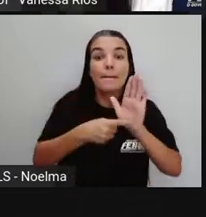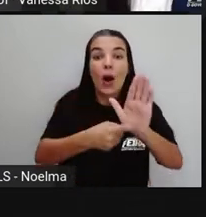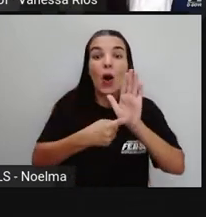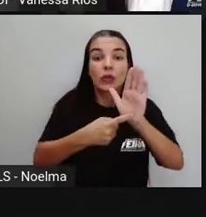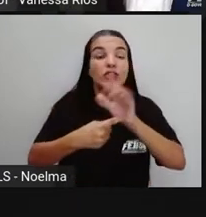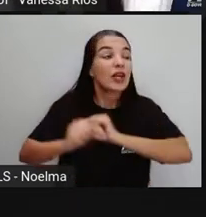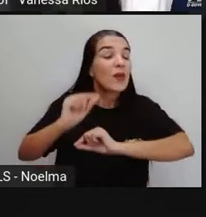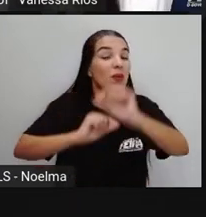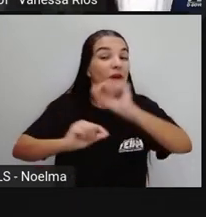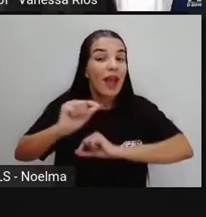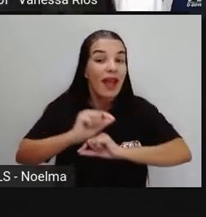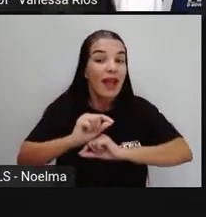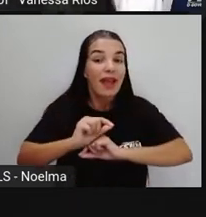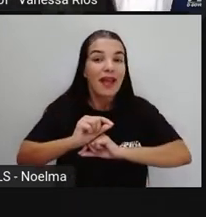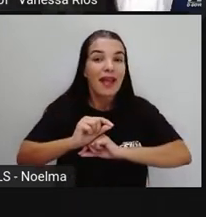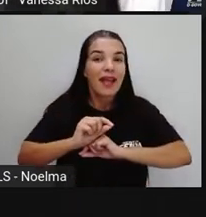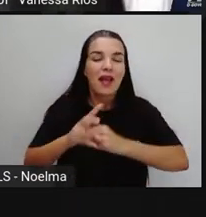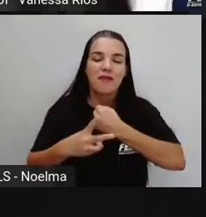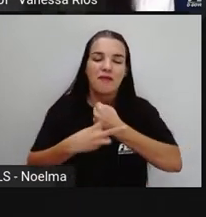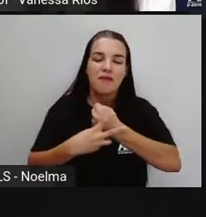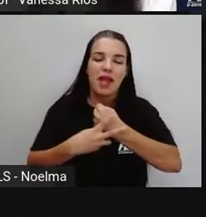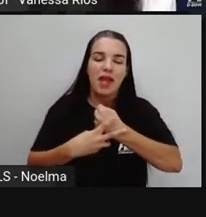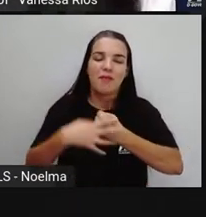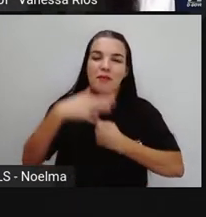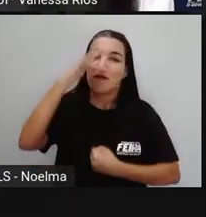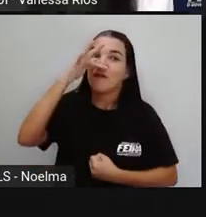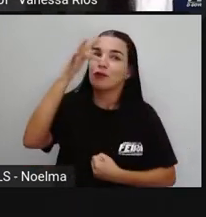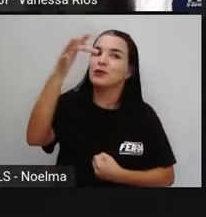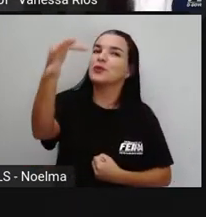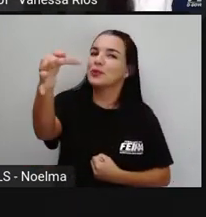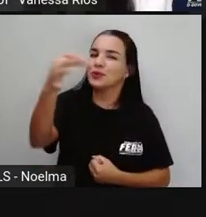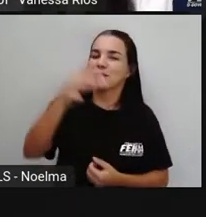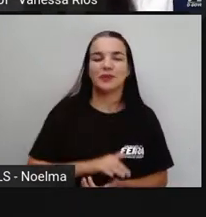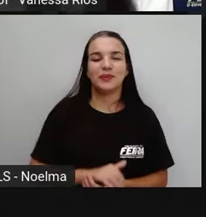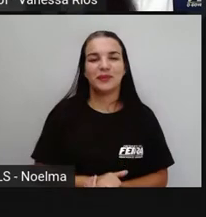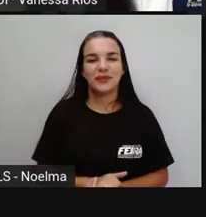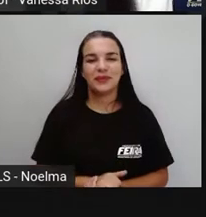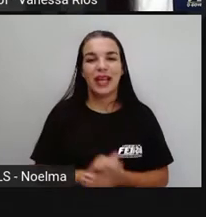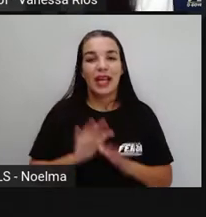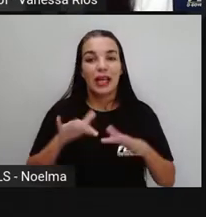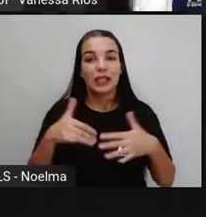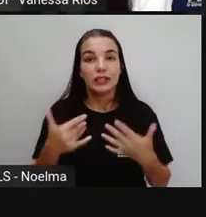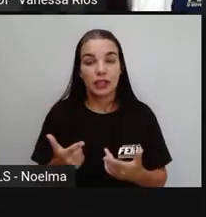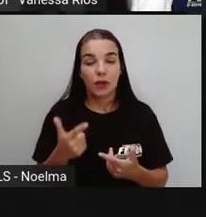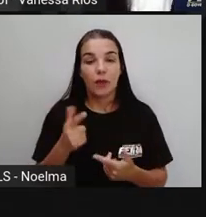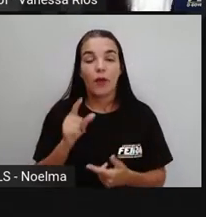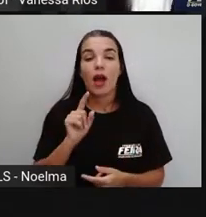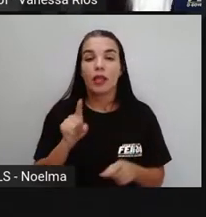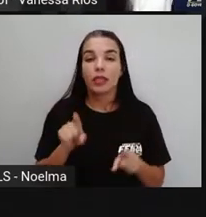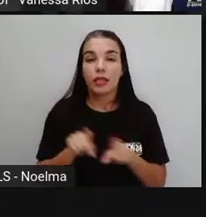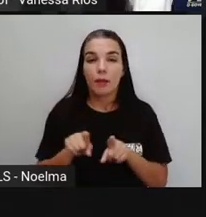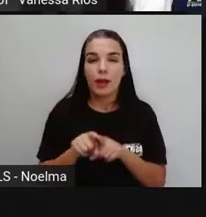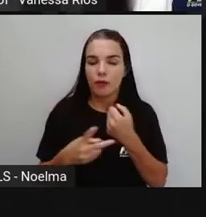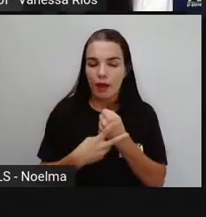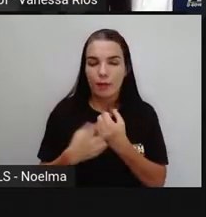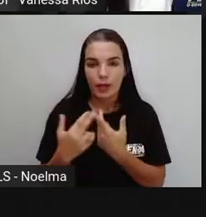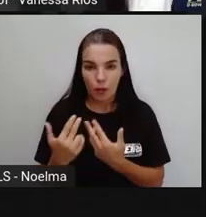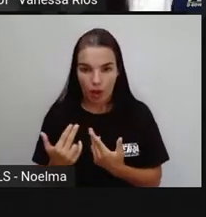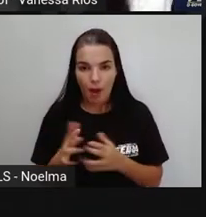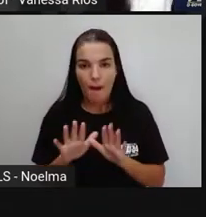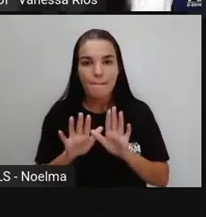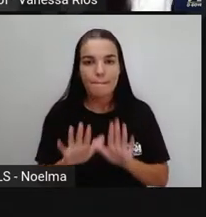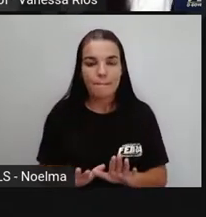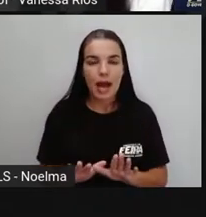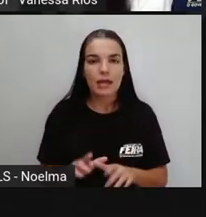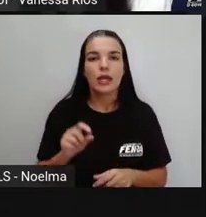verbos estão no futuro. E a pró colocou aí os mesmos verbos, mas utilizou a terminação an pra gente